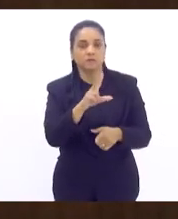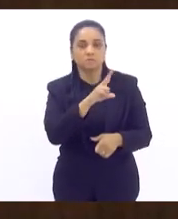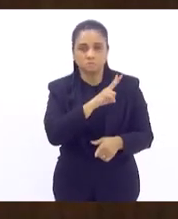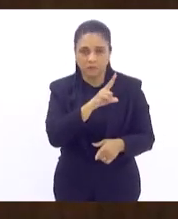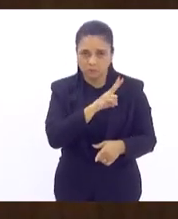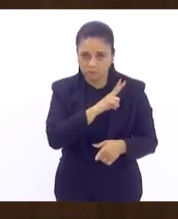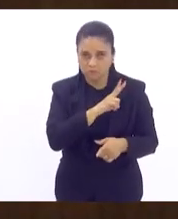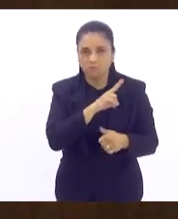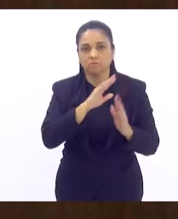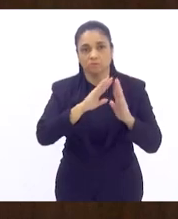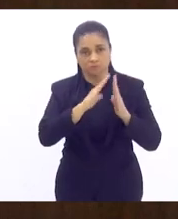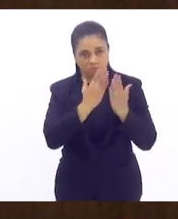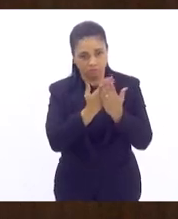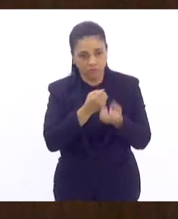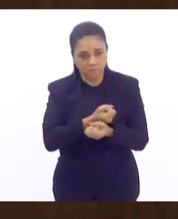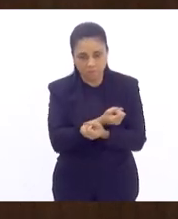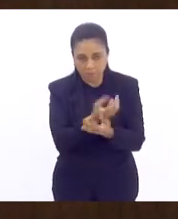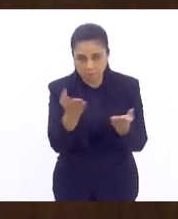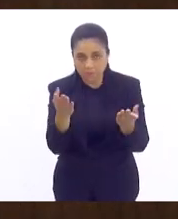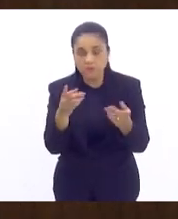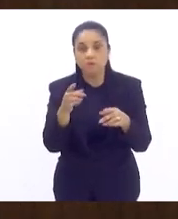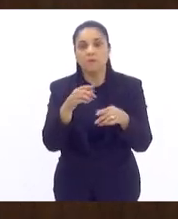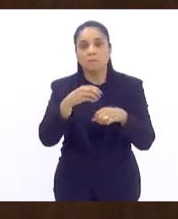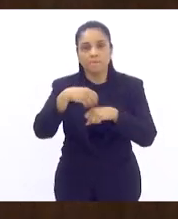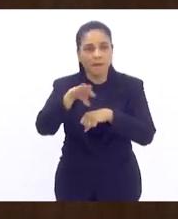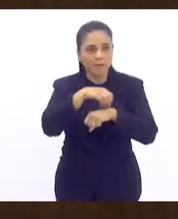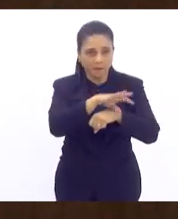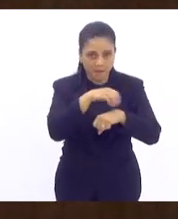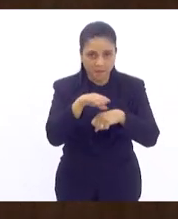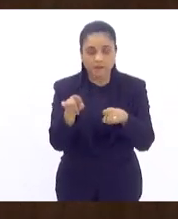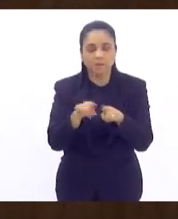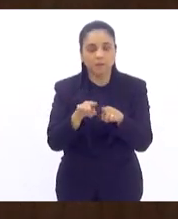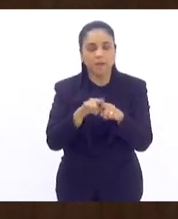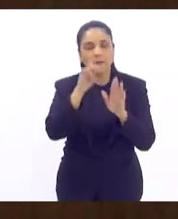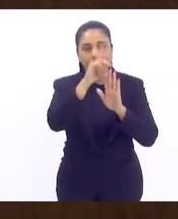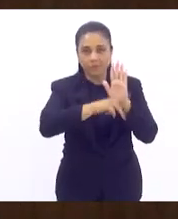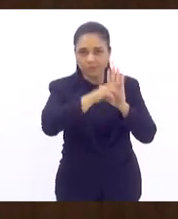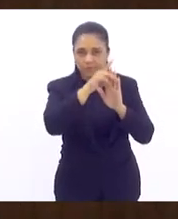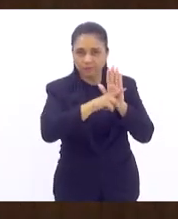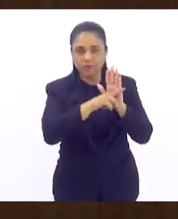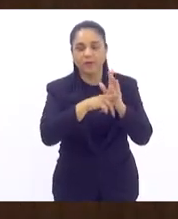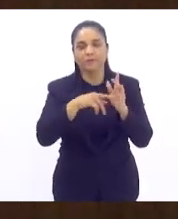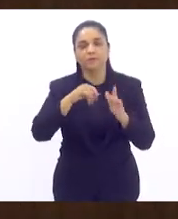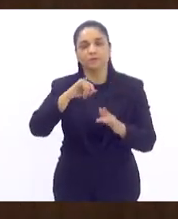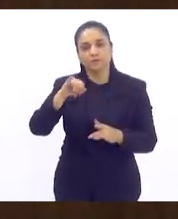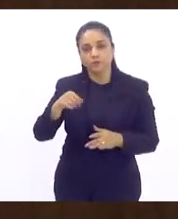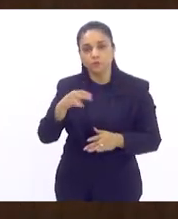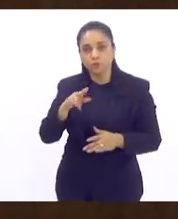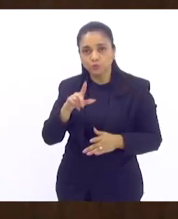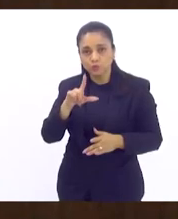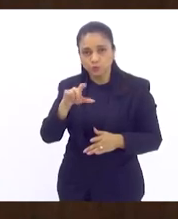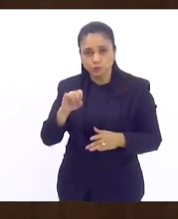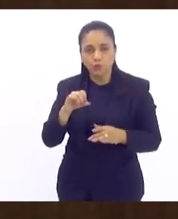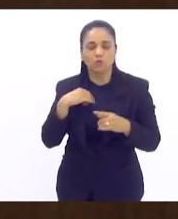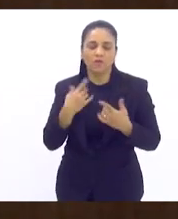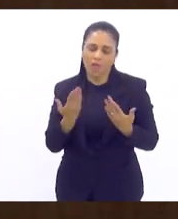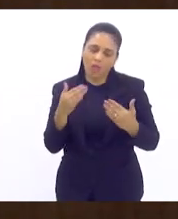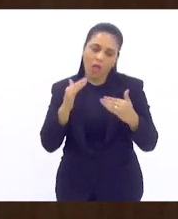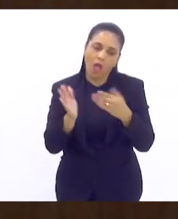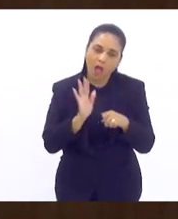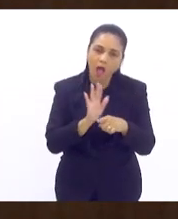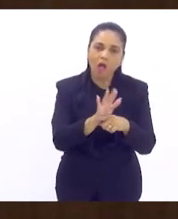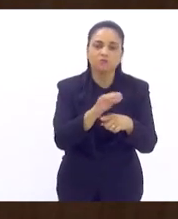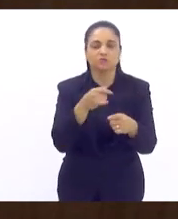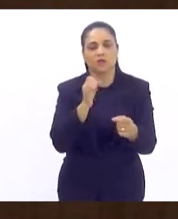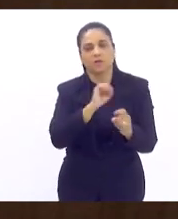do nosso Estado, e esse vosso projeto, assim como o do deputado Júlio Rocha, vem de encontro com essa necessidade da nossa